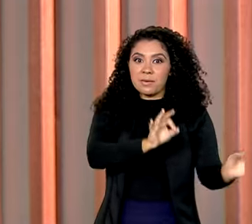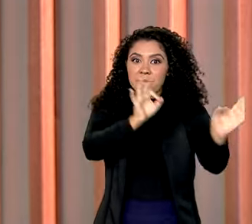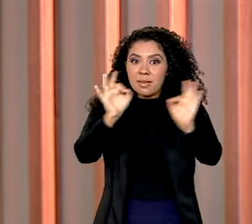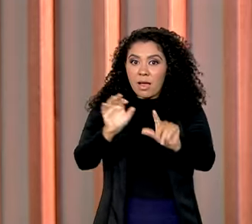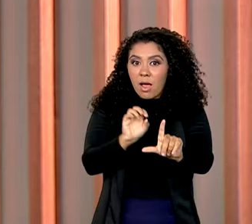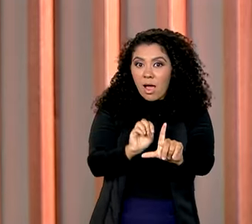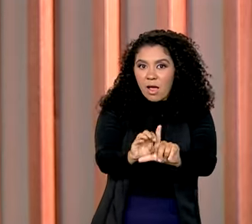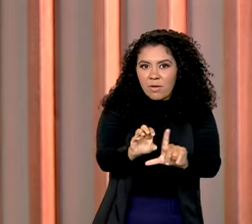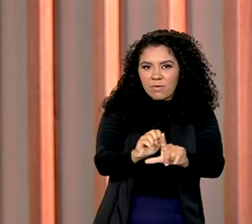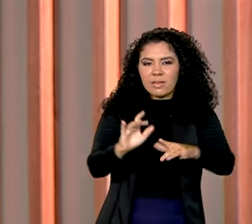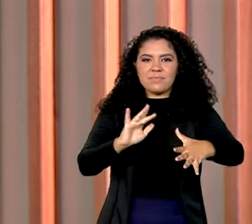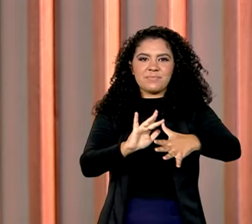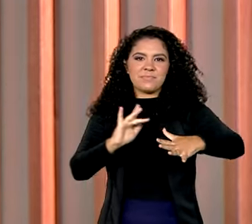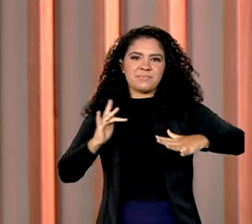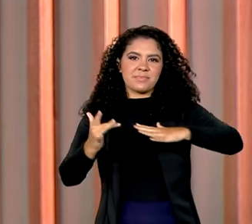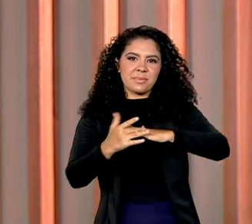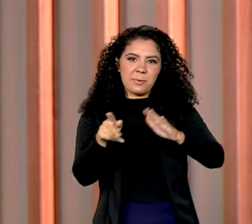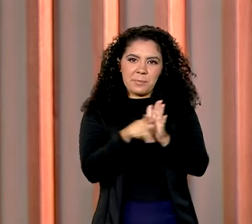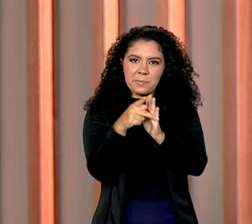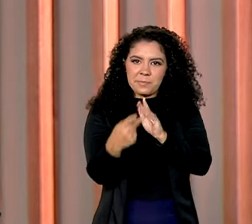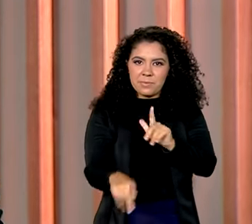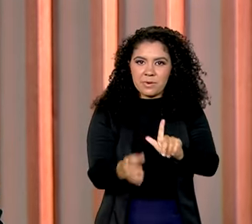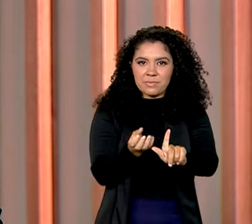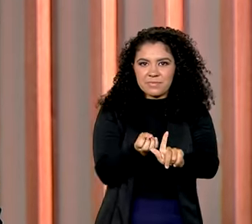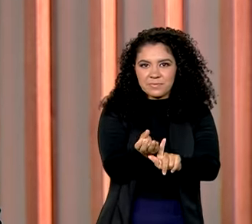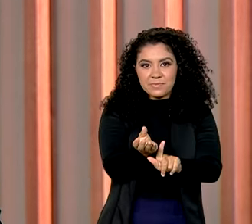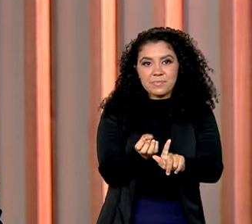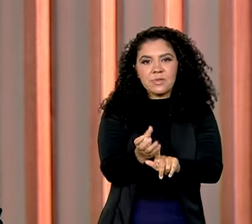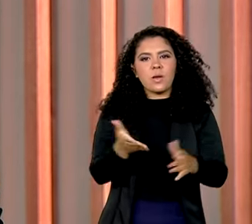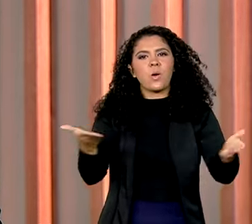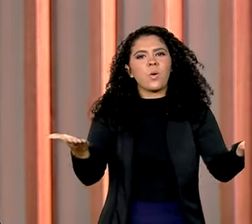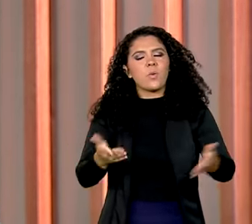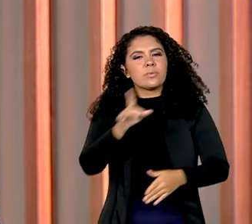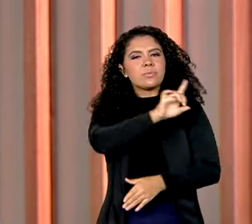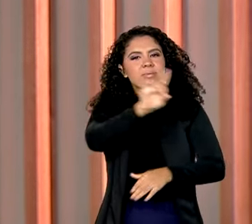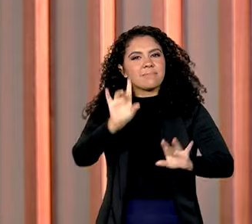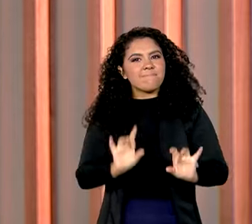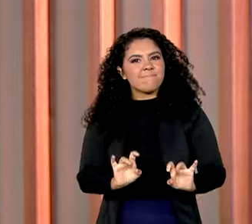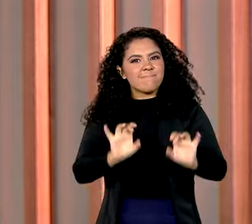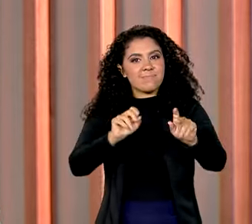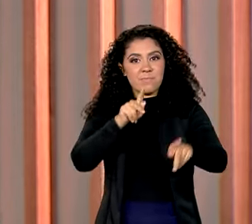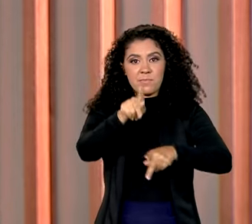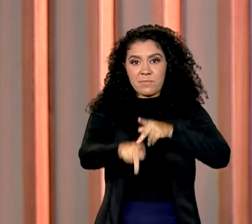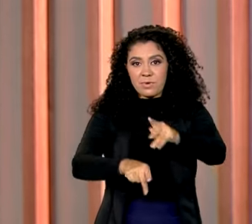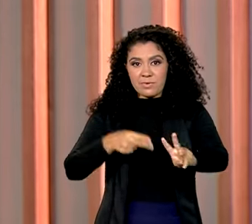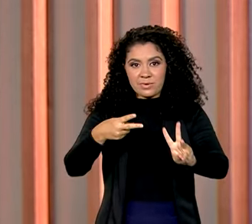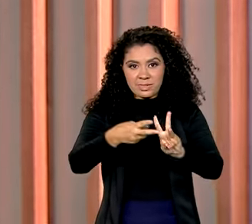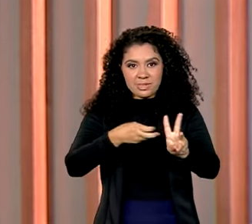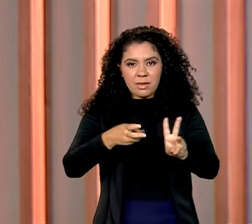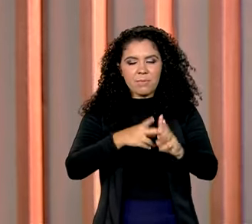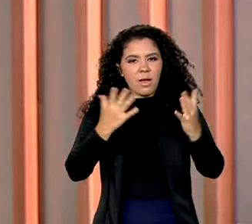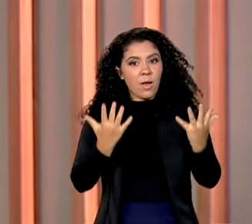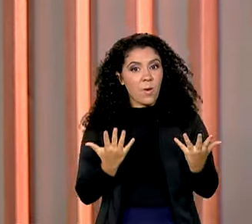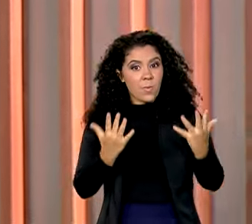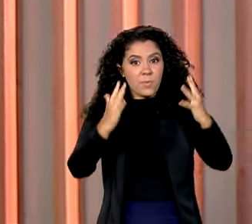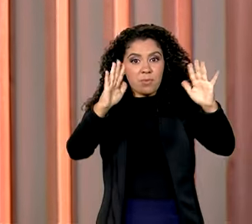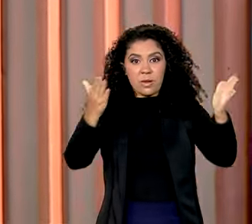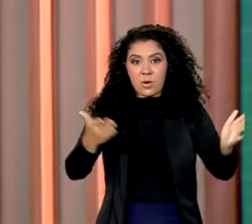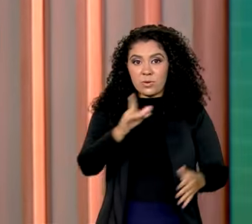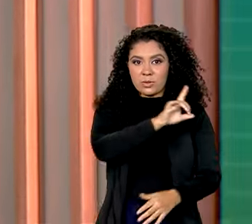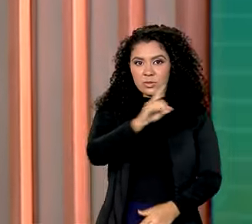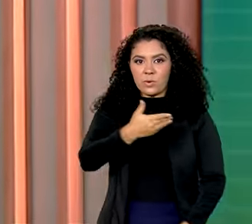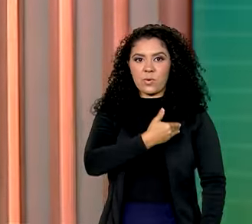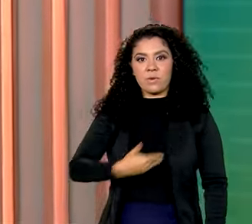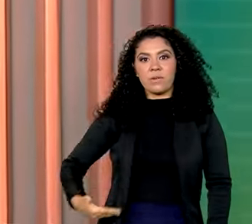vivo pelas redes sociais do Canal GOV. Hoje é dia dos povos indígenas. Para celebrar a data, o governo